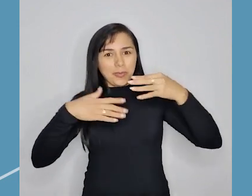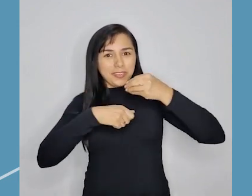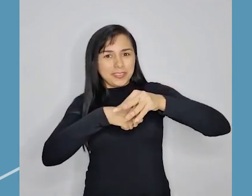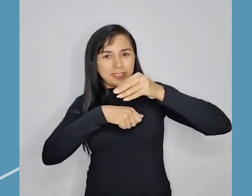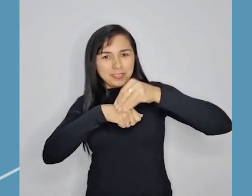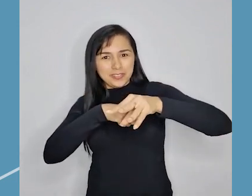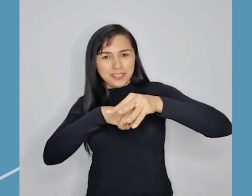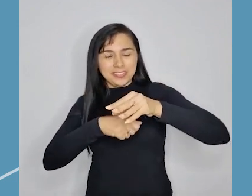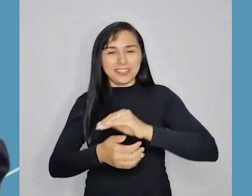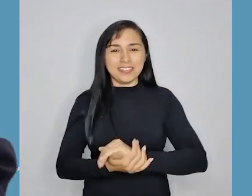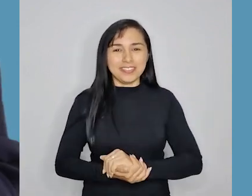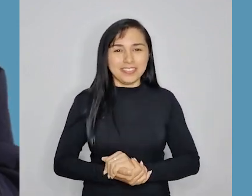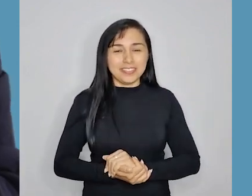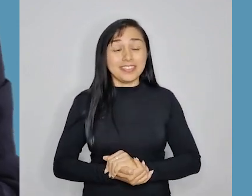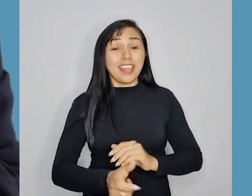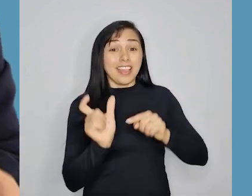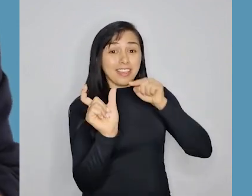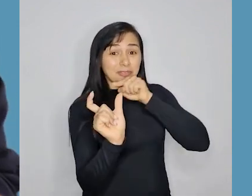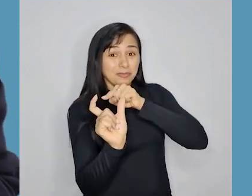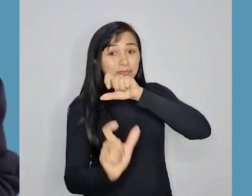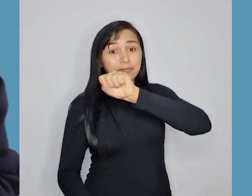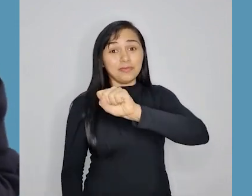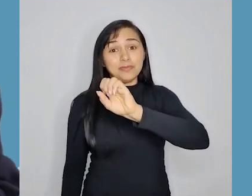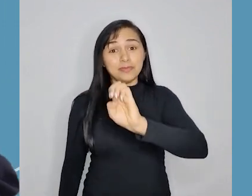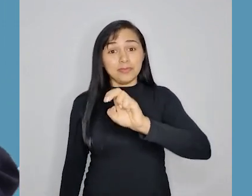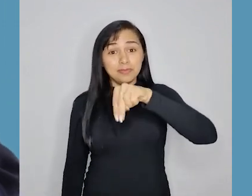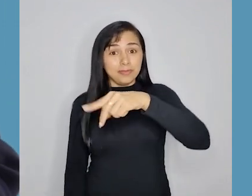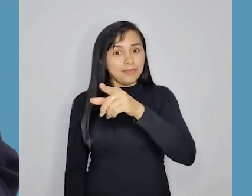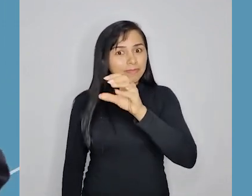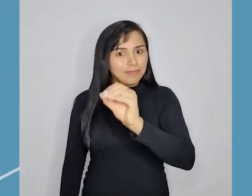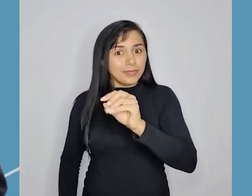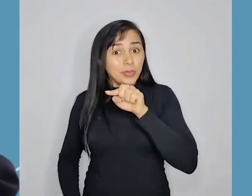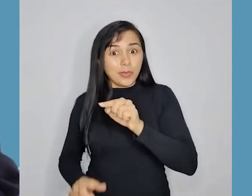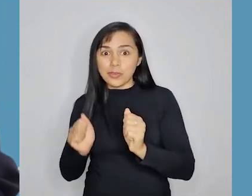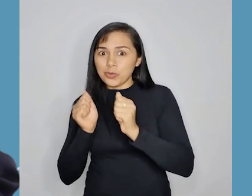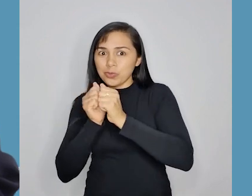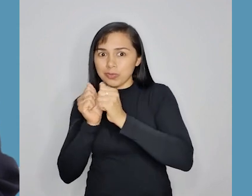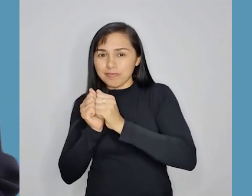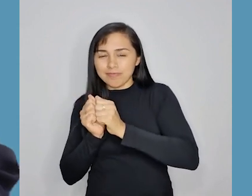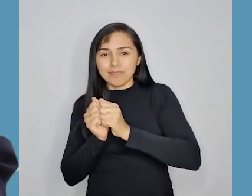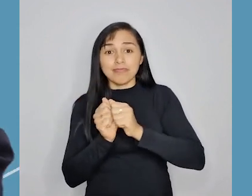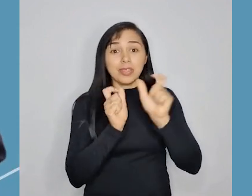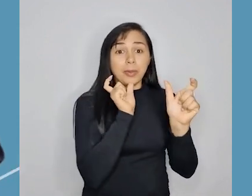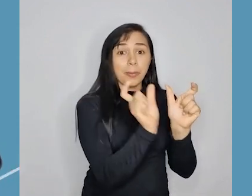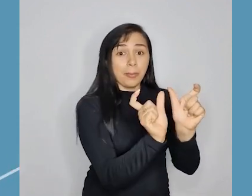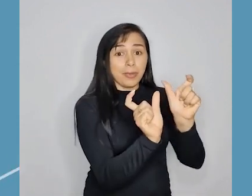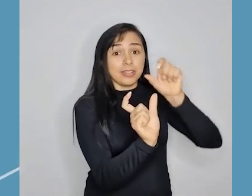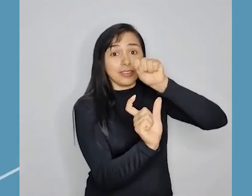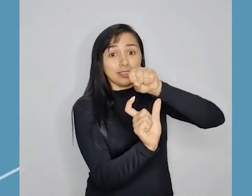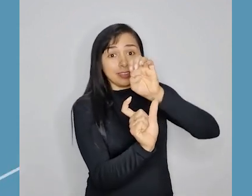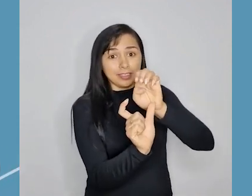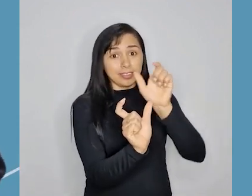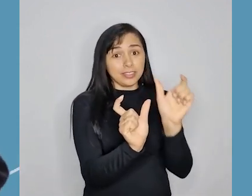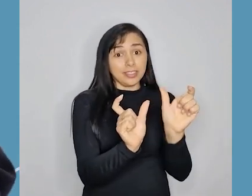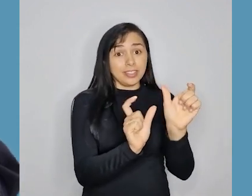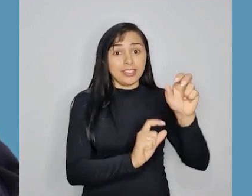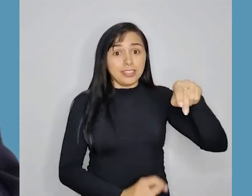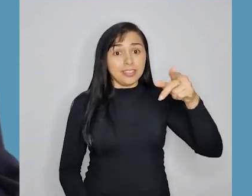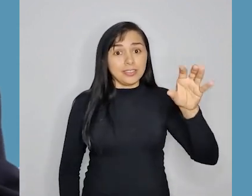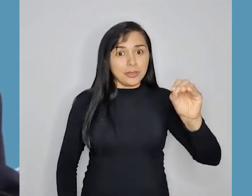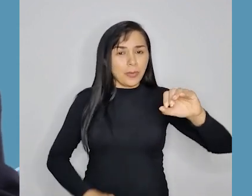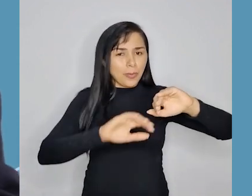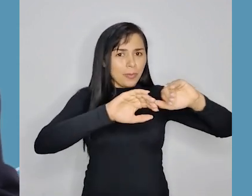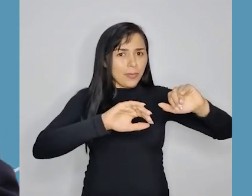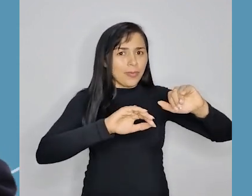acompanhe essa dica. Senão junto ou senão separado. E aí, você sabe a diferença? A